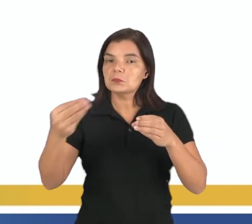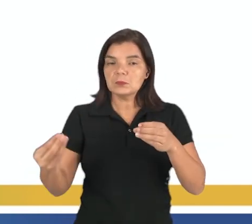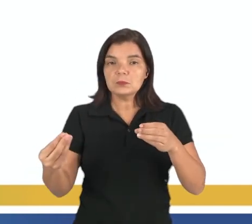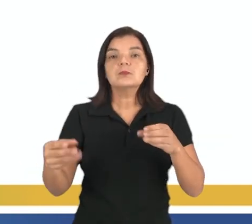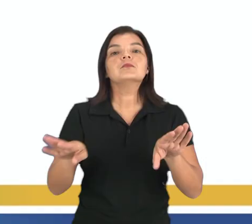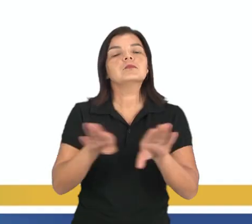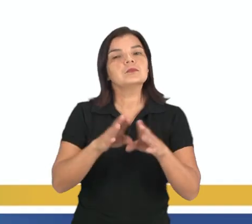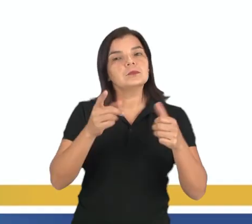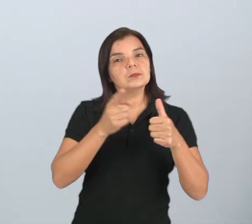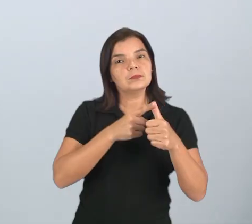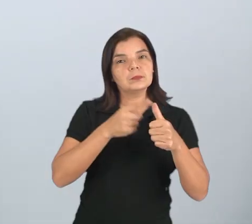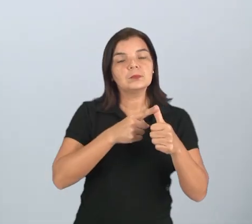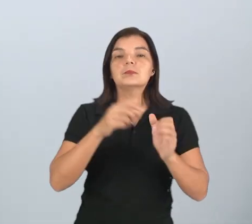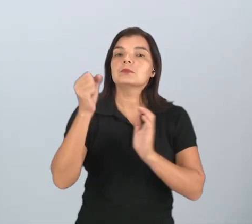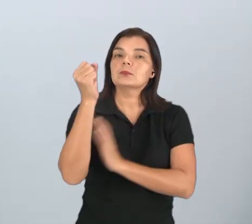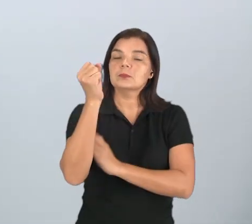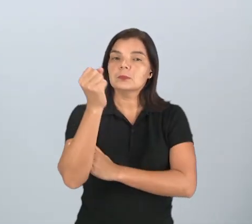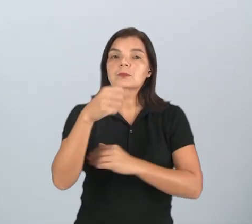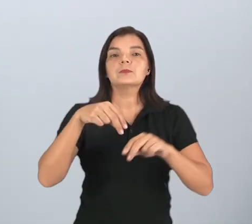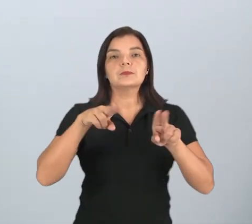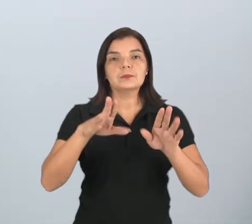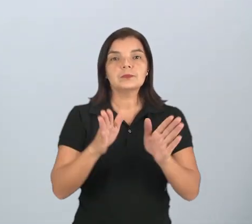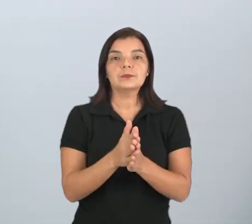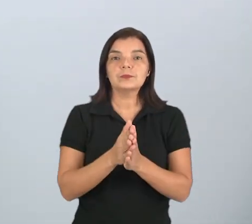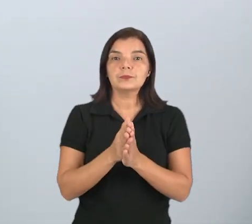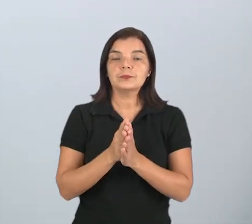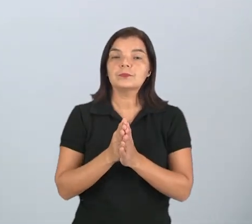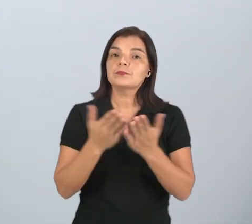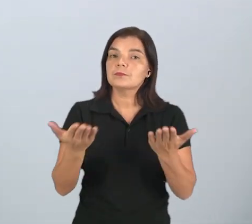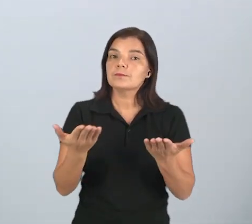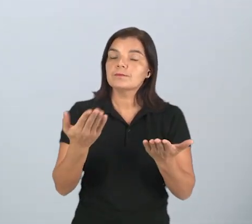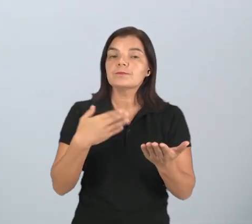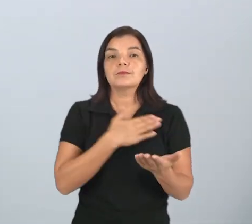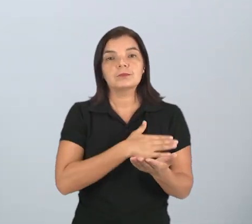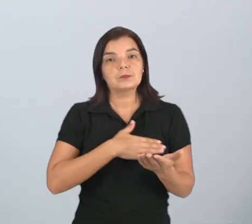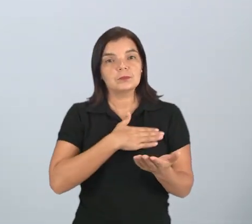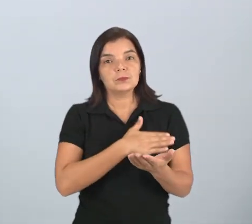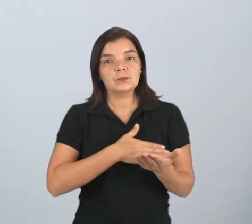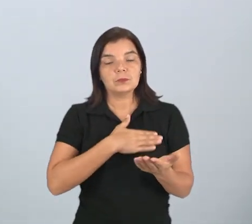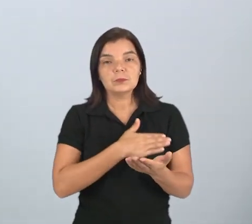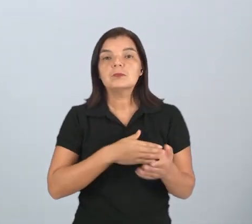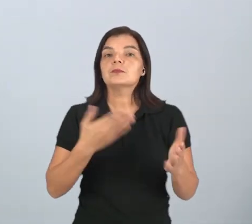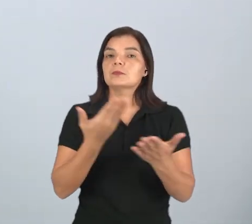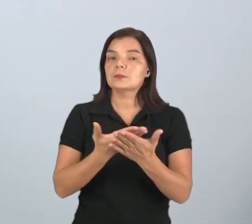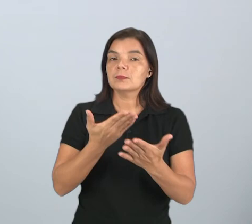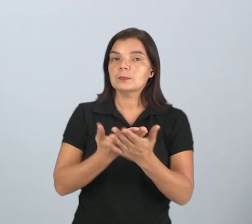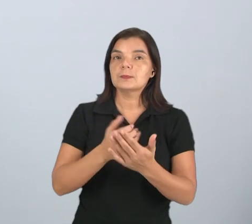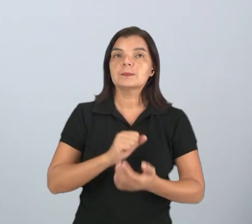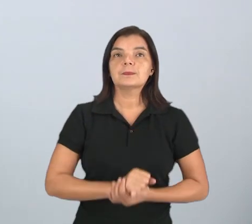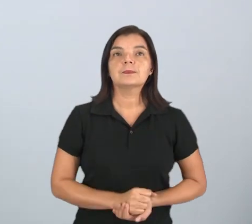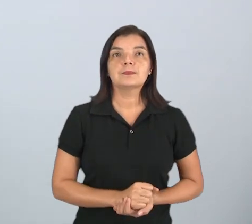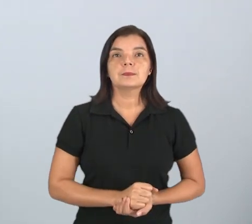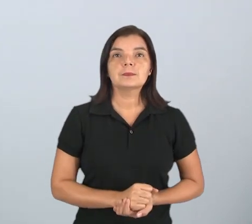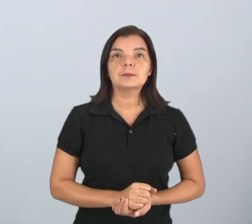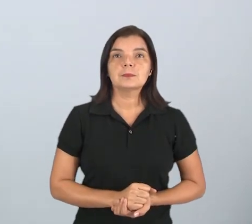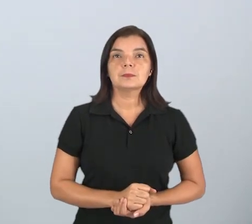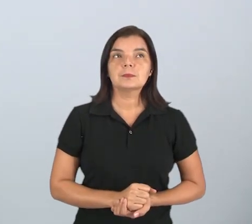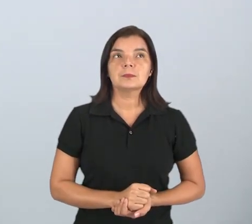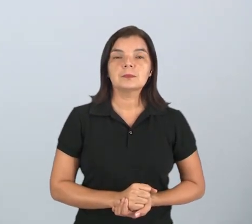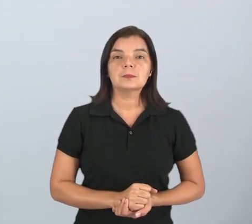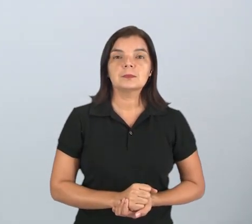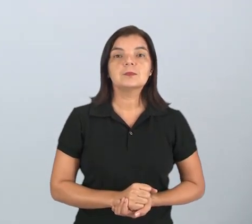dela, tinha que passar pela metrópole, tá certo? Então, pessoal, eu espero que vocês tenham gostado da aula, que